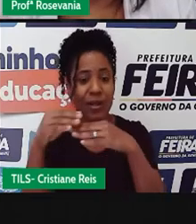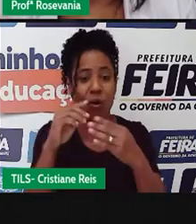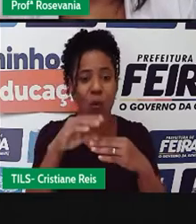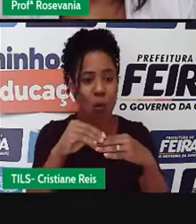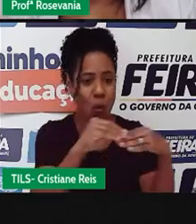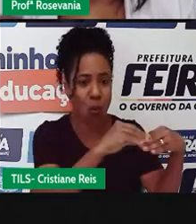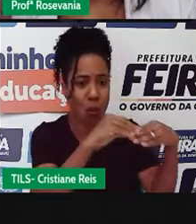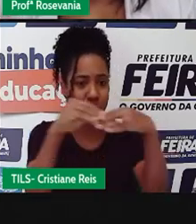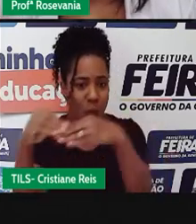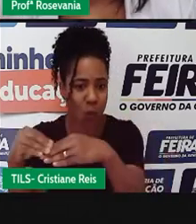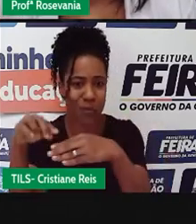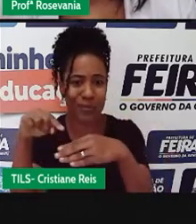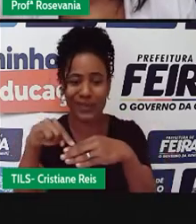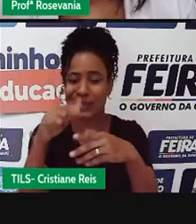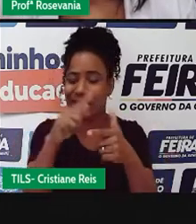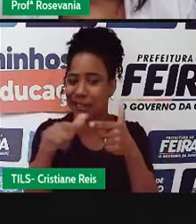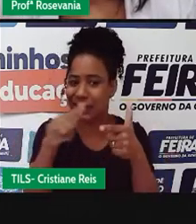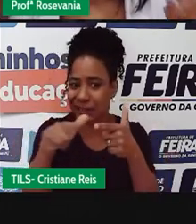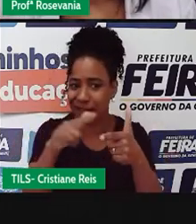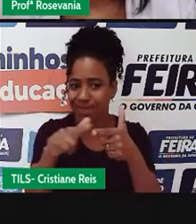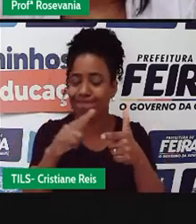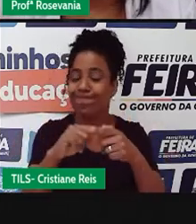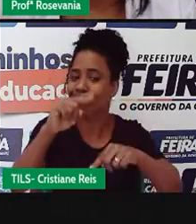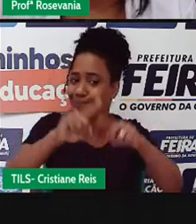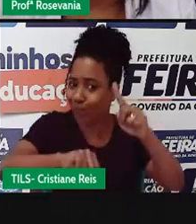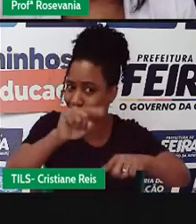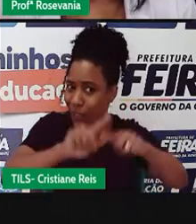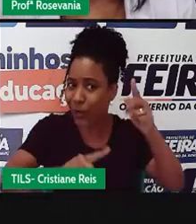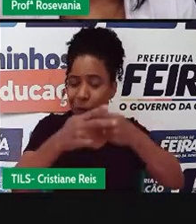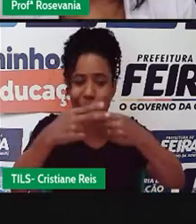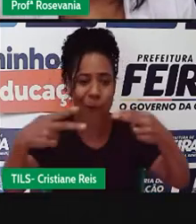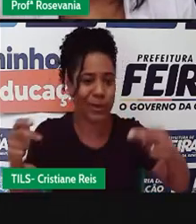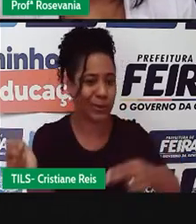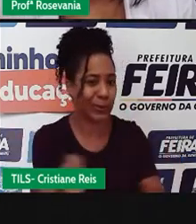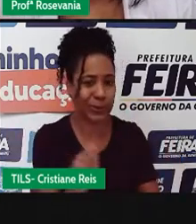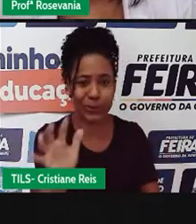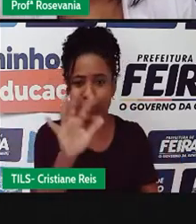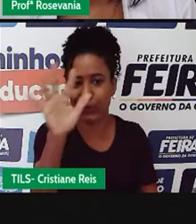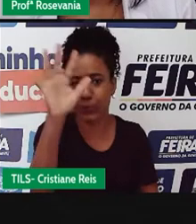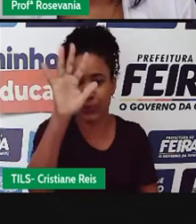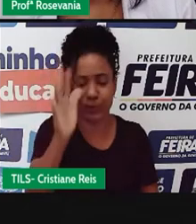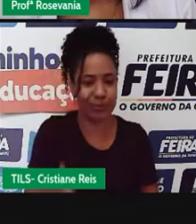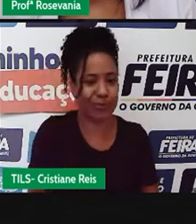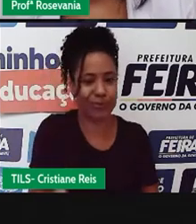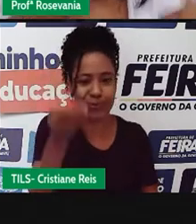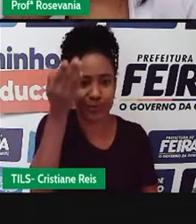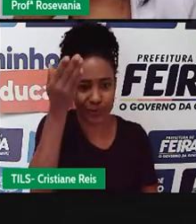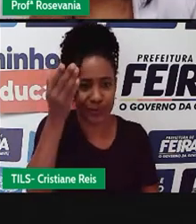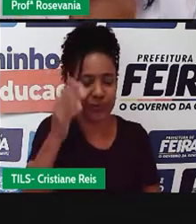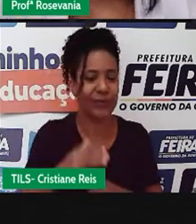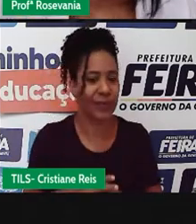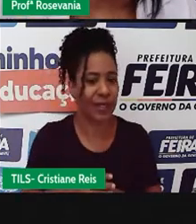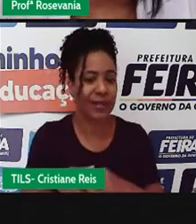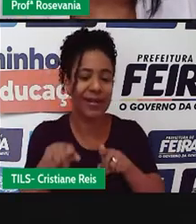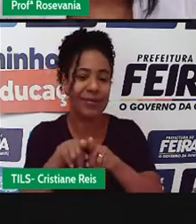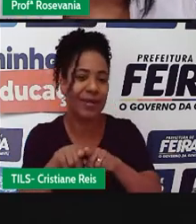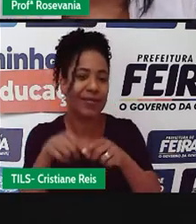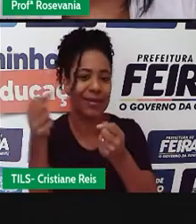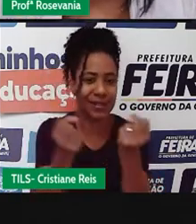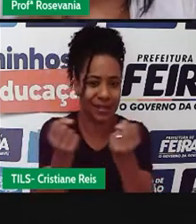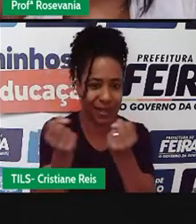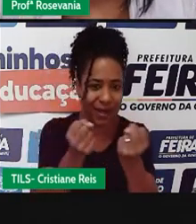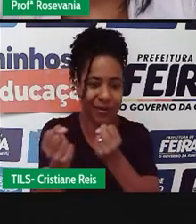de tudo, também, as rodovias, elas botam mais carros nas ruas, e aí, consequentemente, já vem o problema